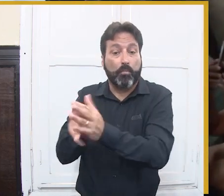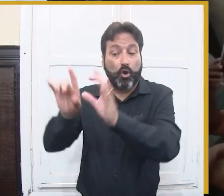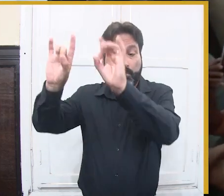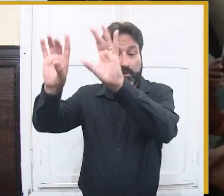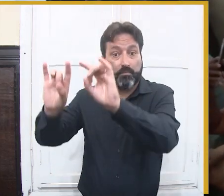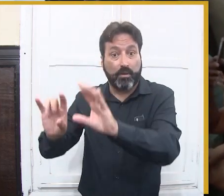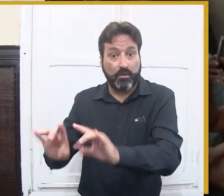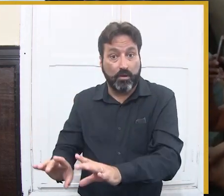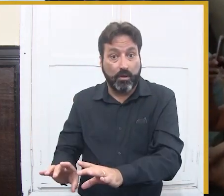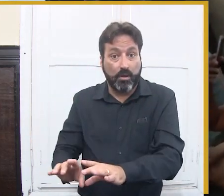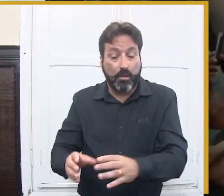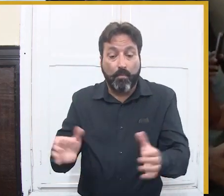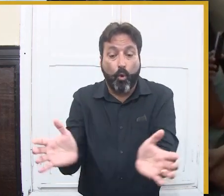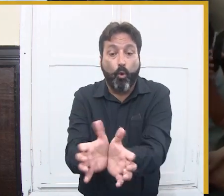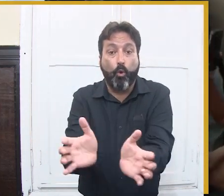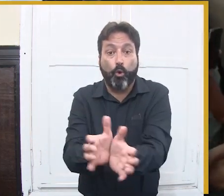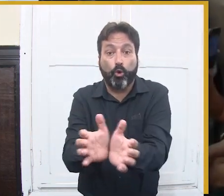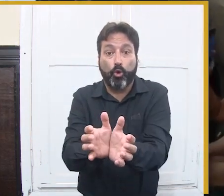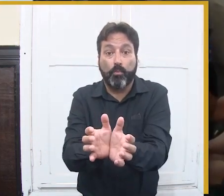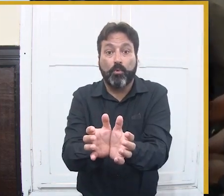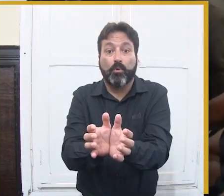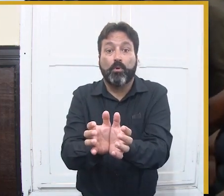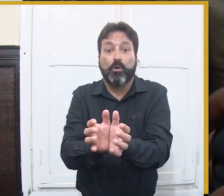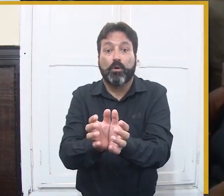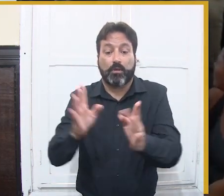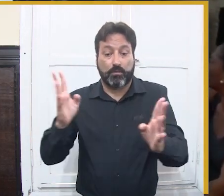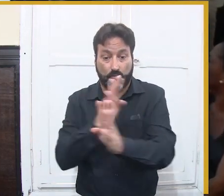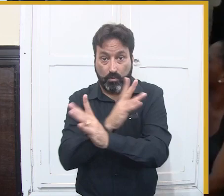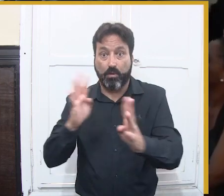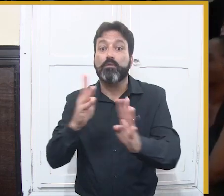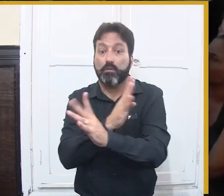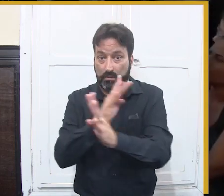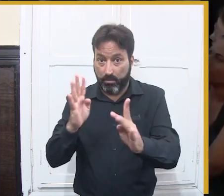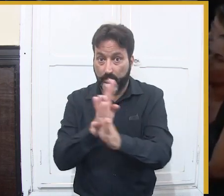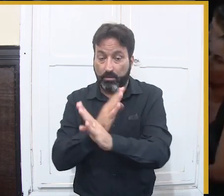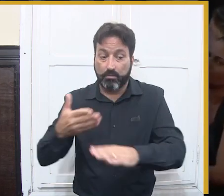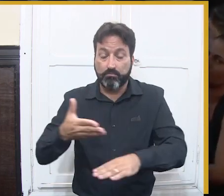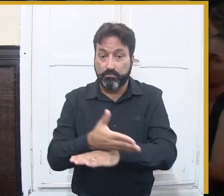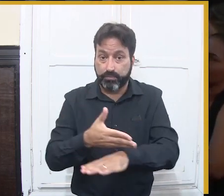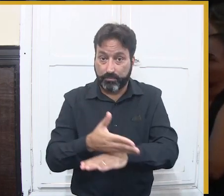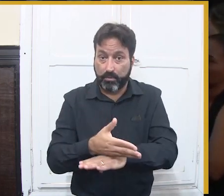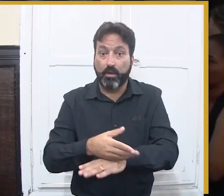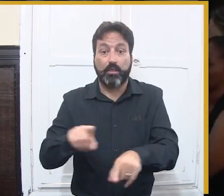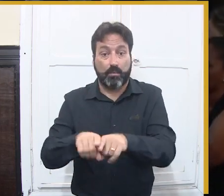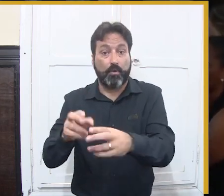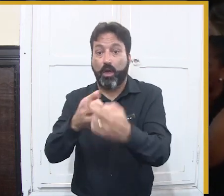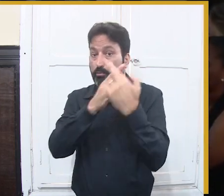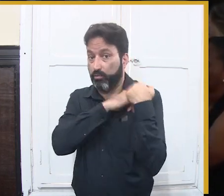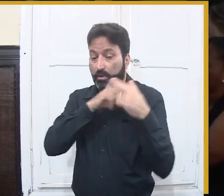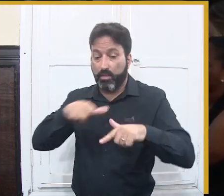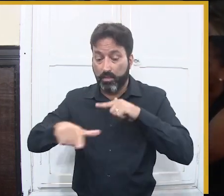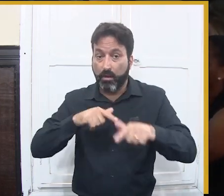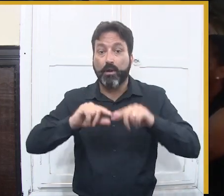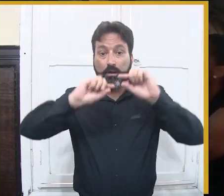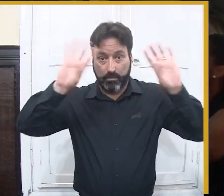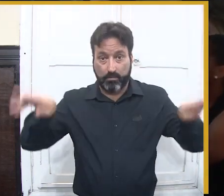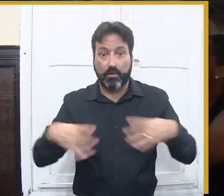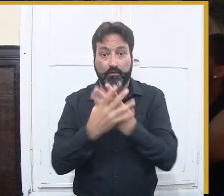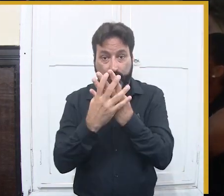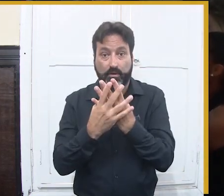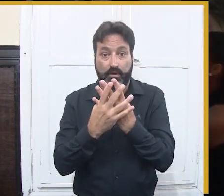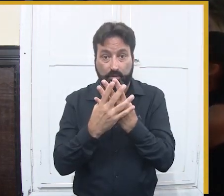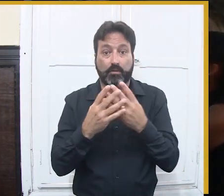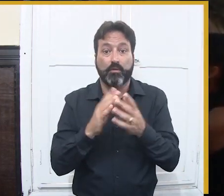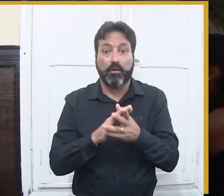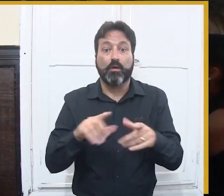acessos, só um segundo, nós temos os acessos, os acessos que estão garantidos, teremos um acesso específico